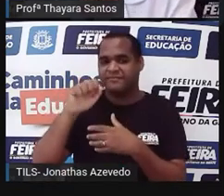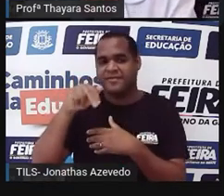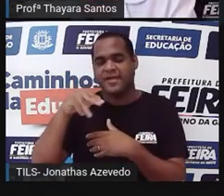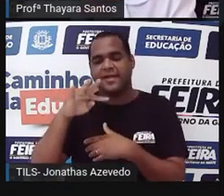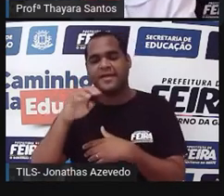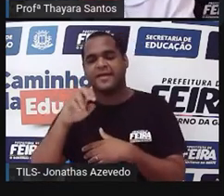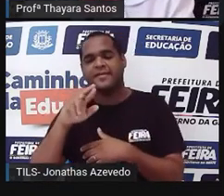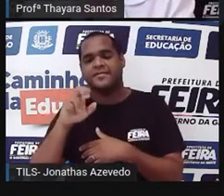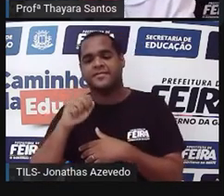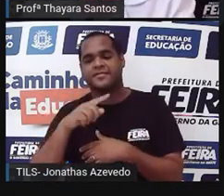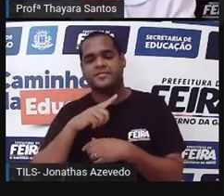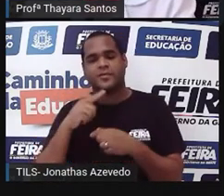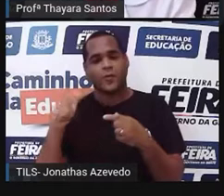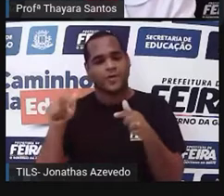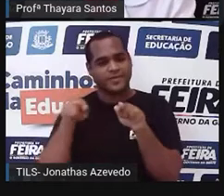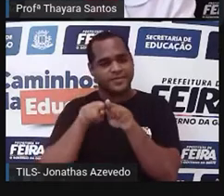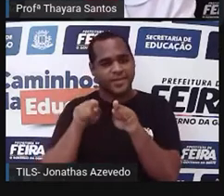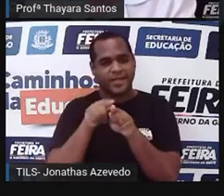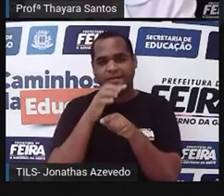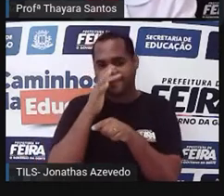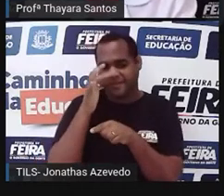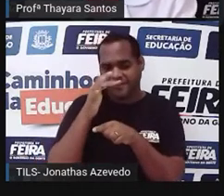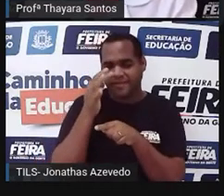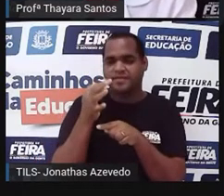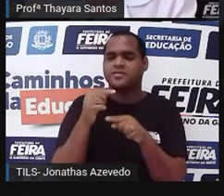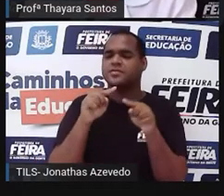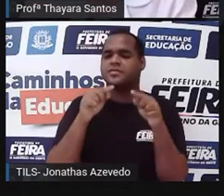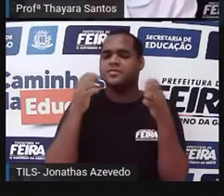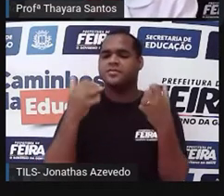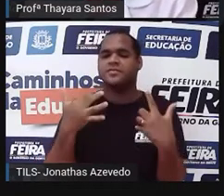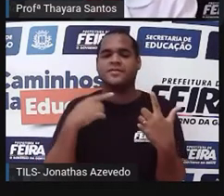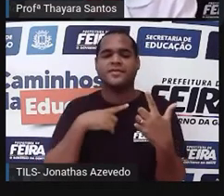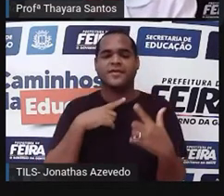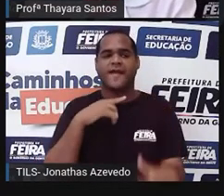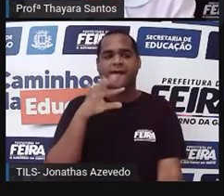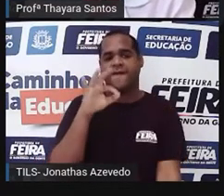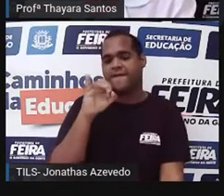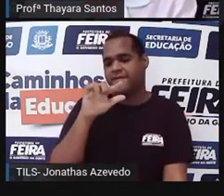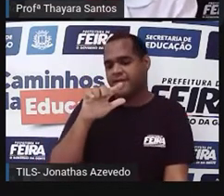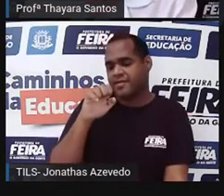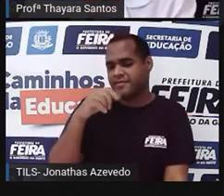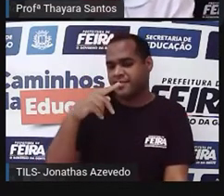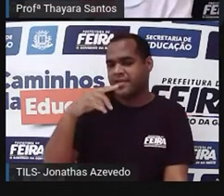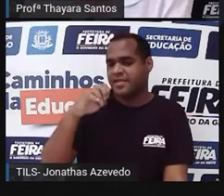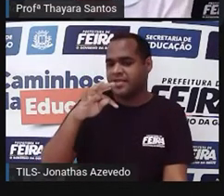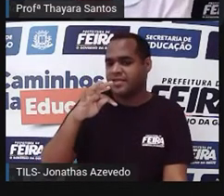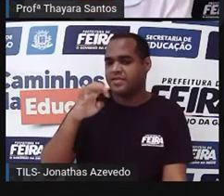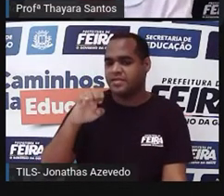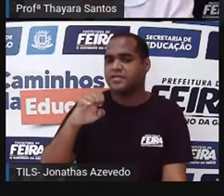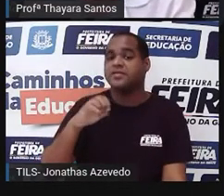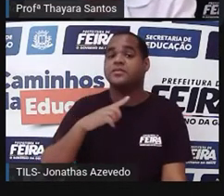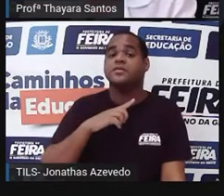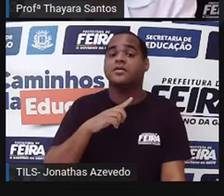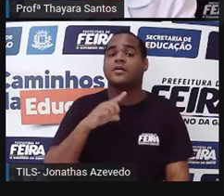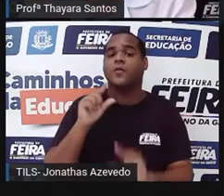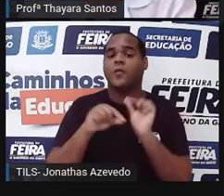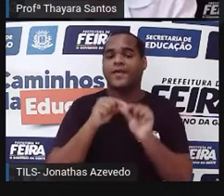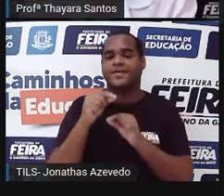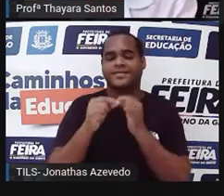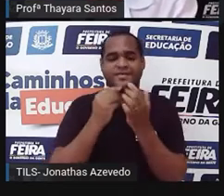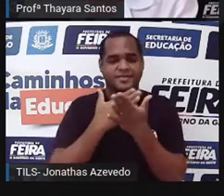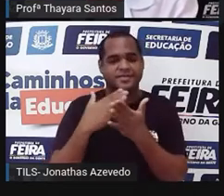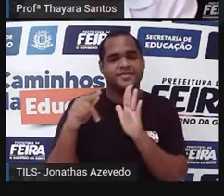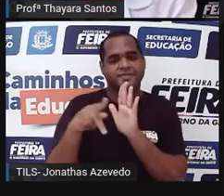aqui nessa parte de baixo da flor, é o que a gente chama de filete. Então, antera mais filete, parte